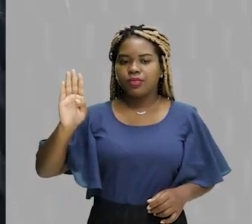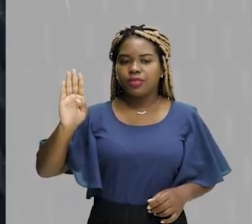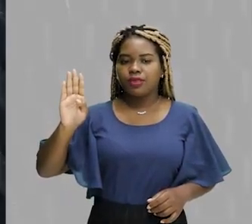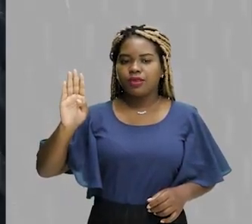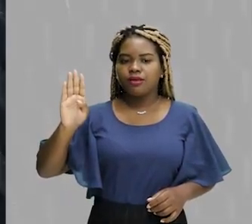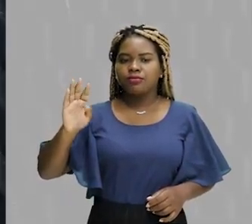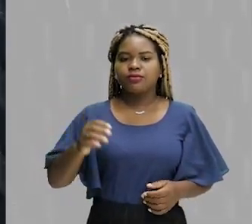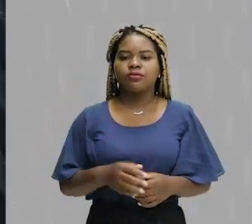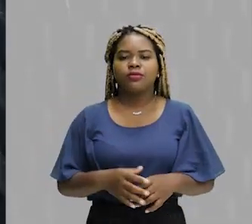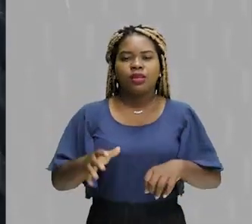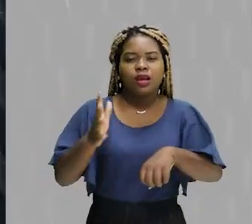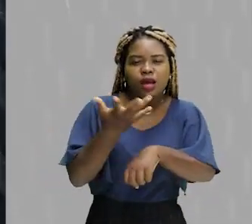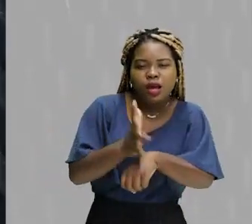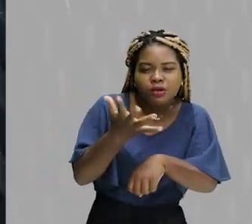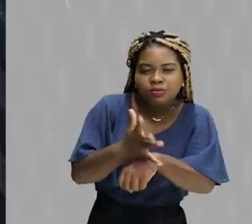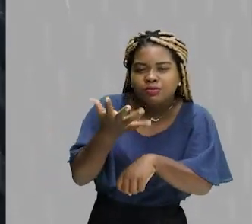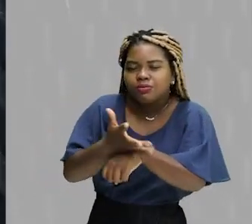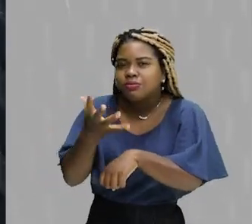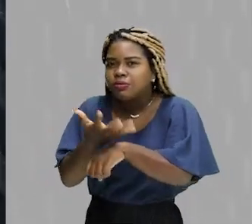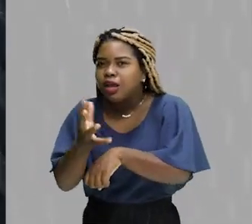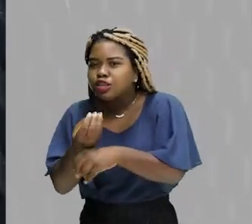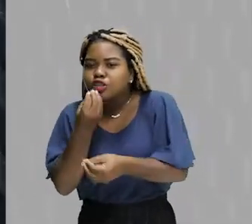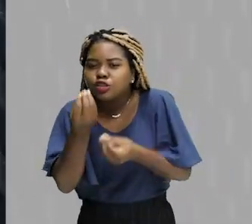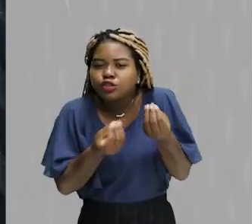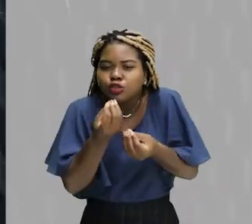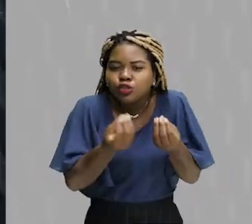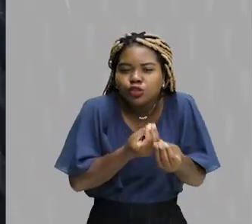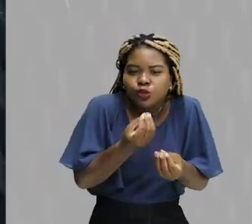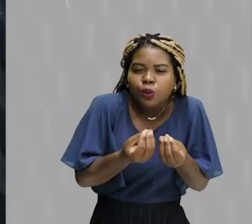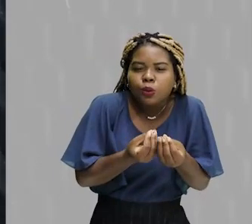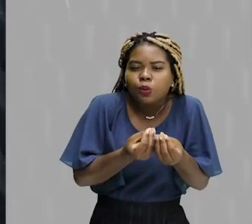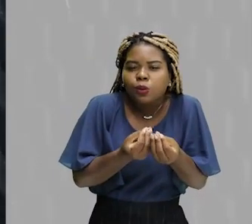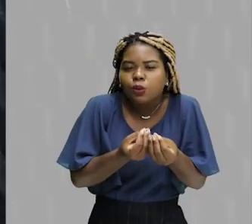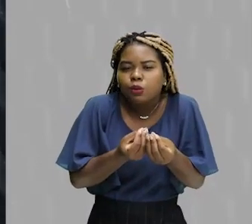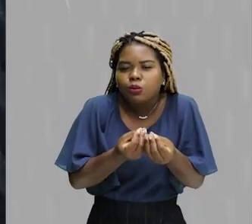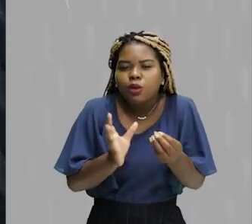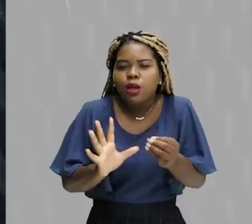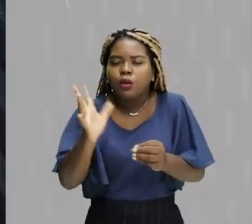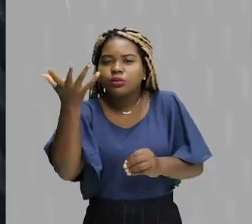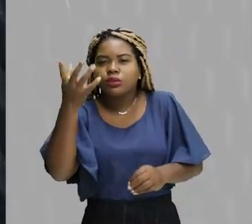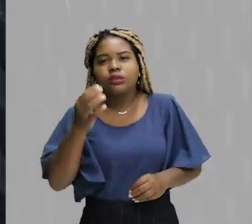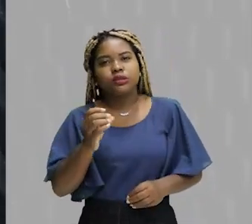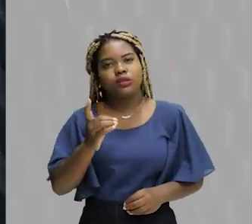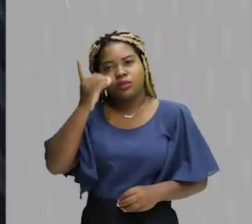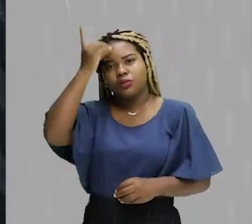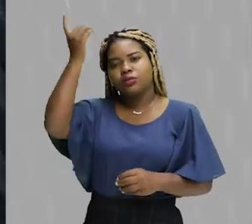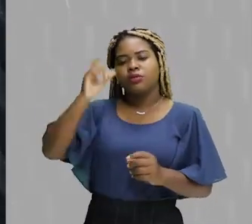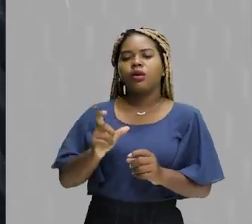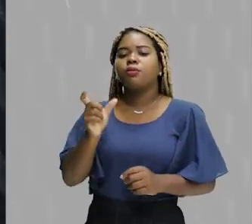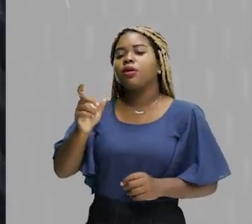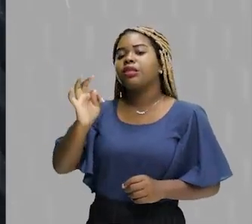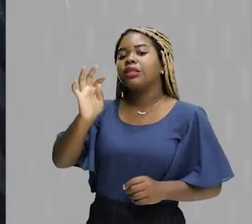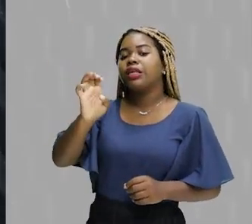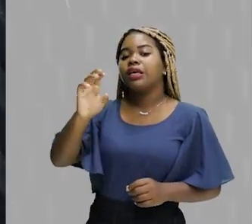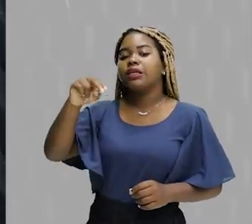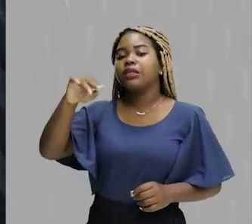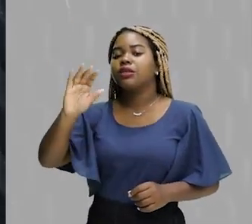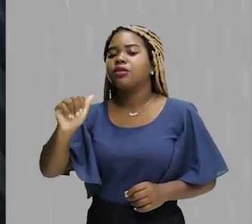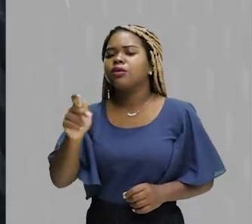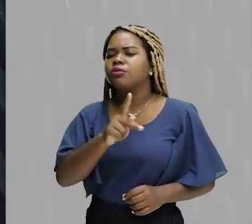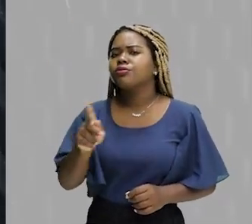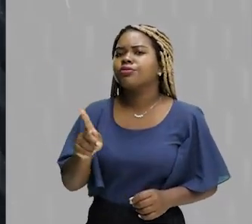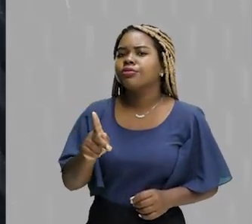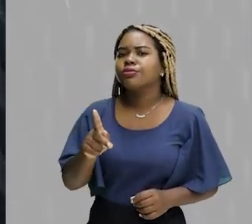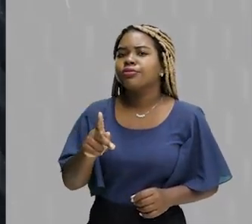A prática, a praxis, o fazer, a técnica. De onde vem a palavra técnica, professor André? Presta atenção.